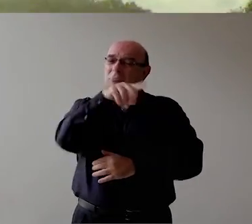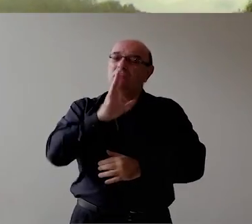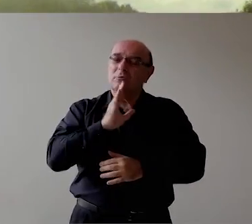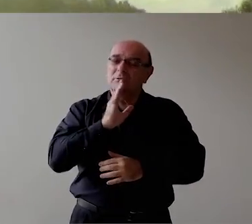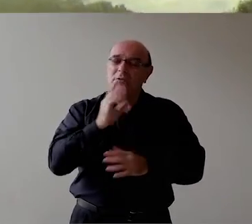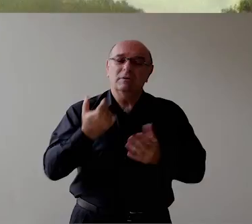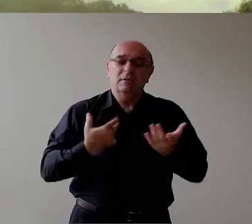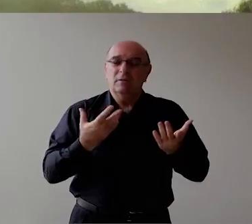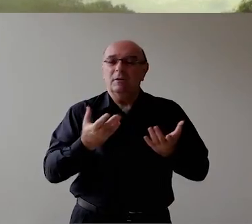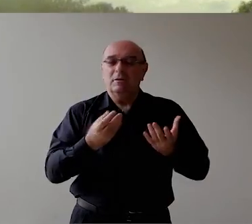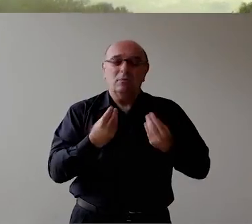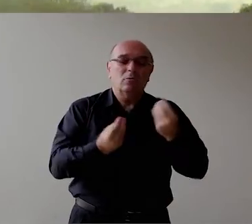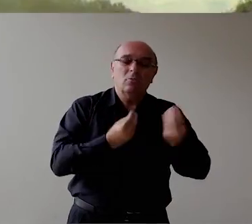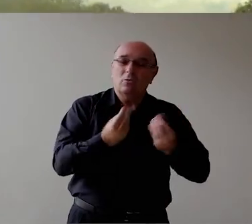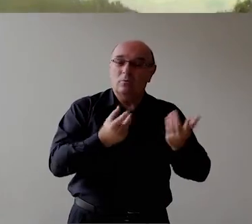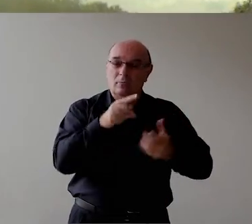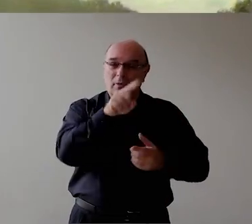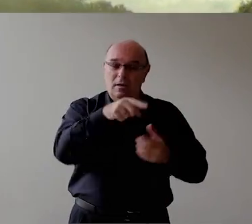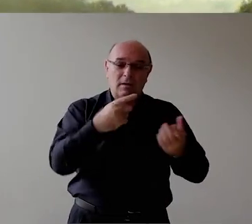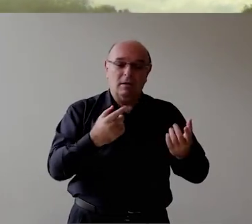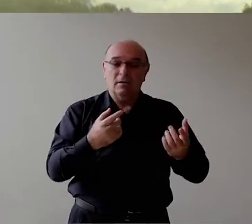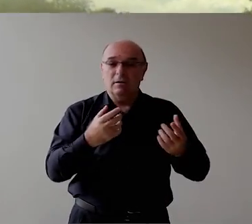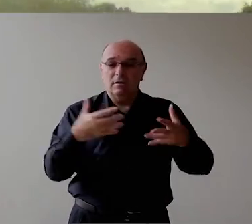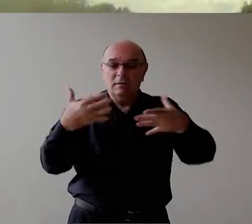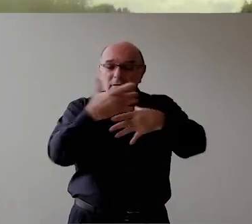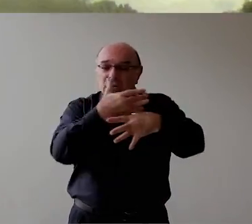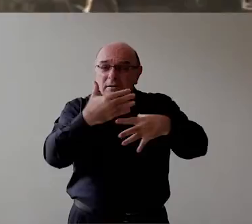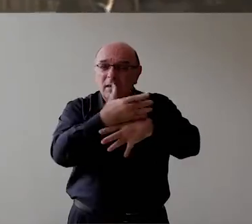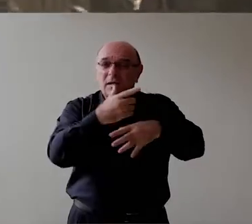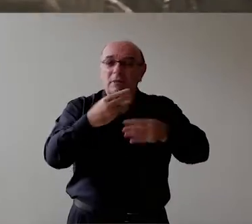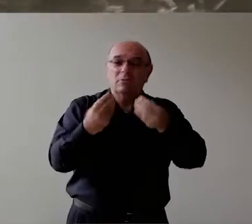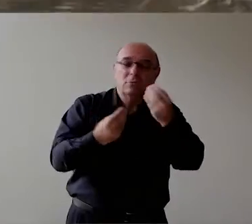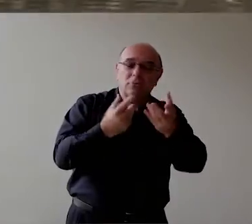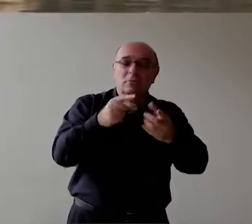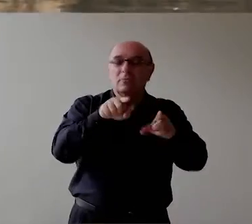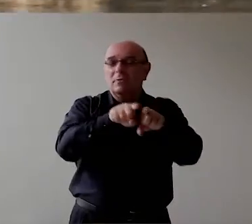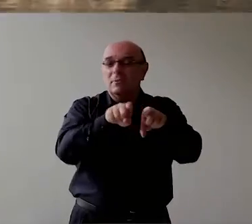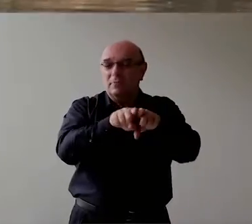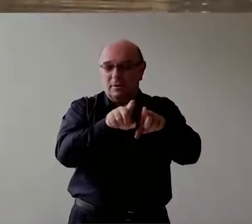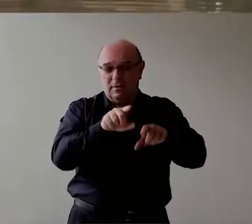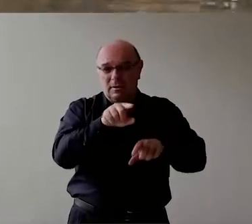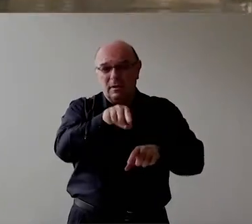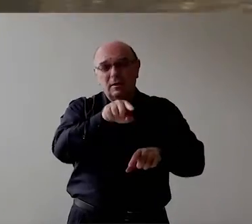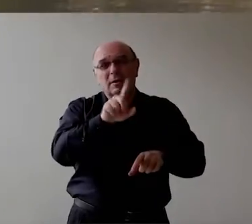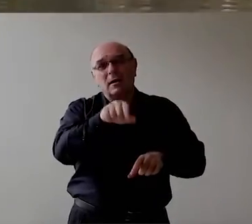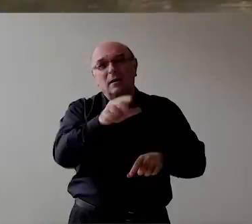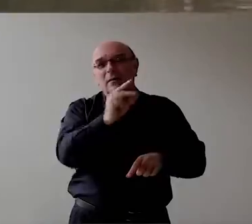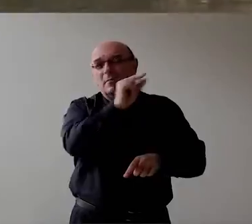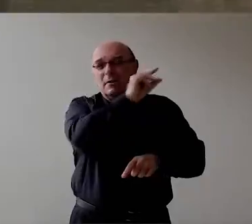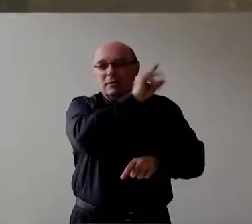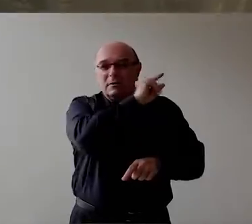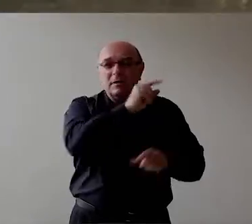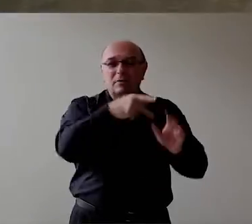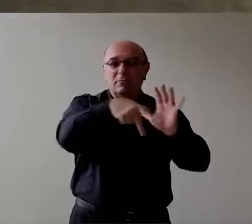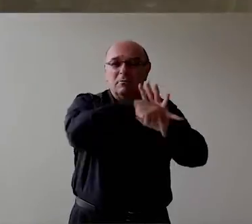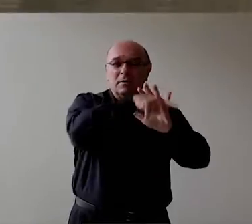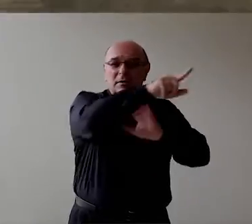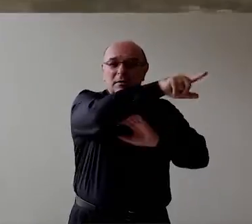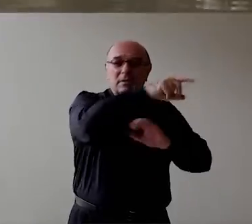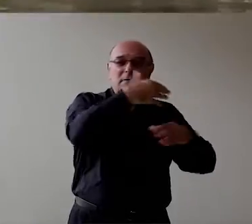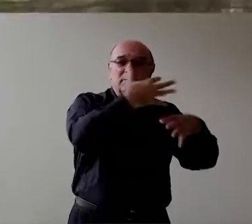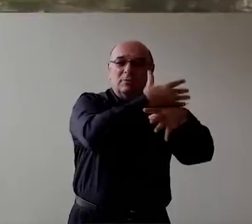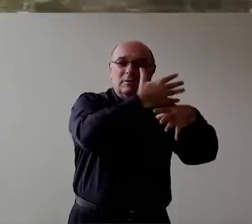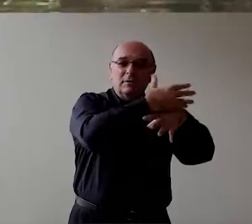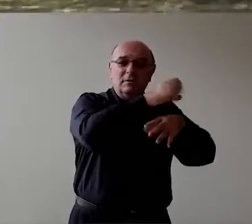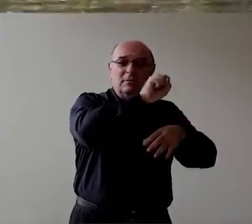dizimação Da população Da cidade em si Que era Era distrito De Santa Leopoldina E